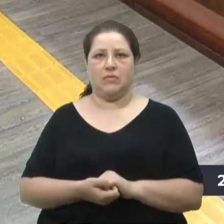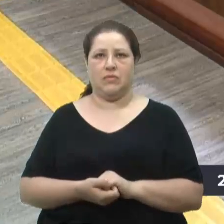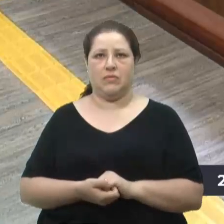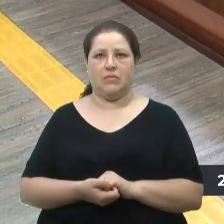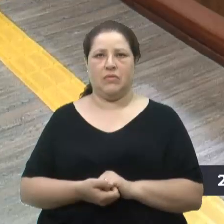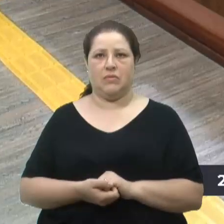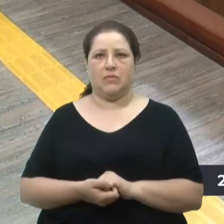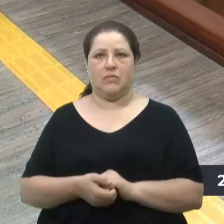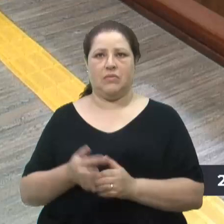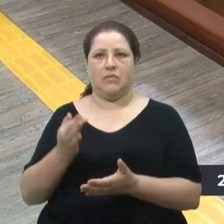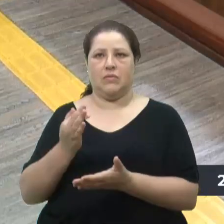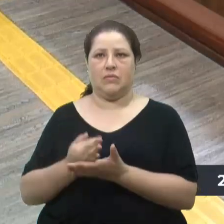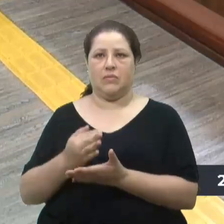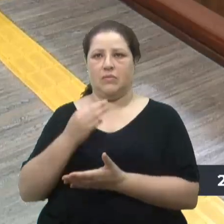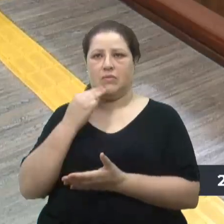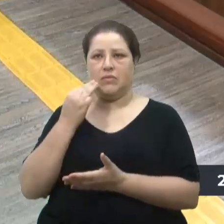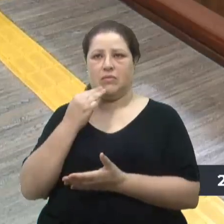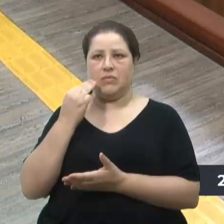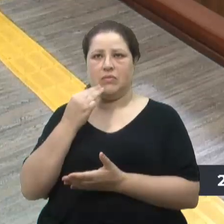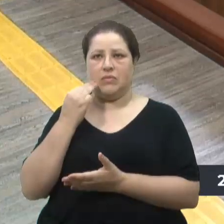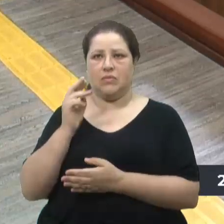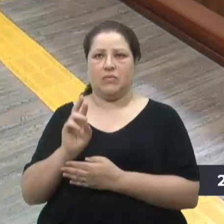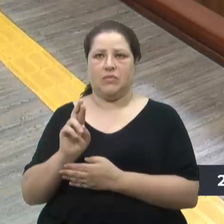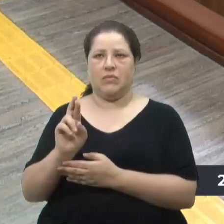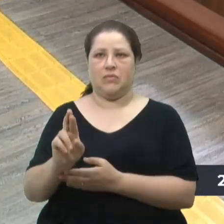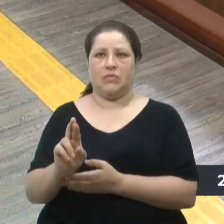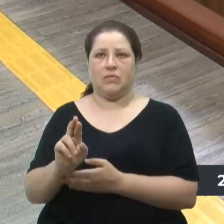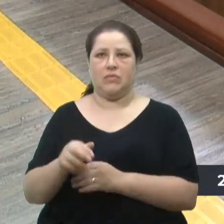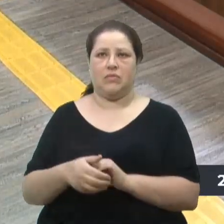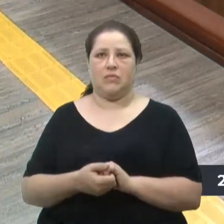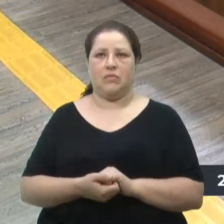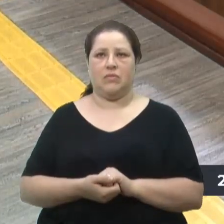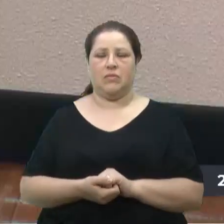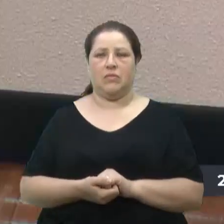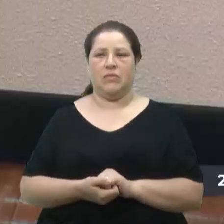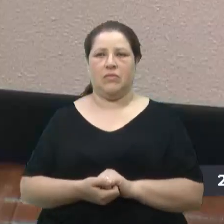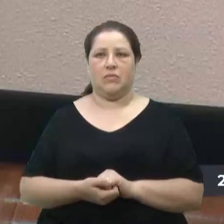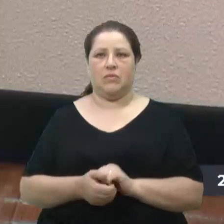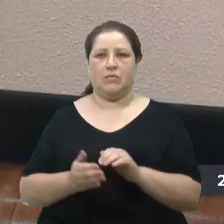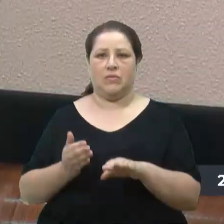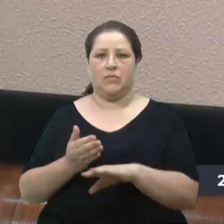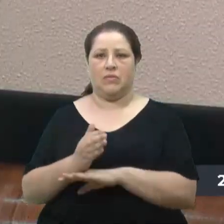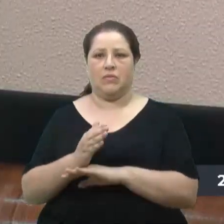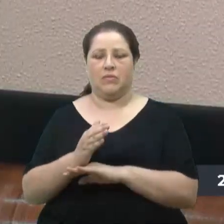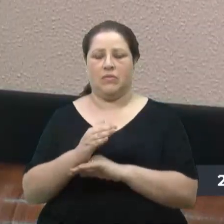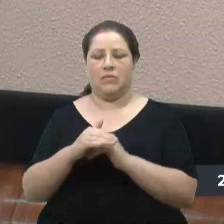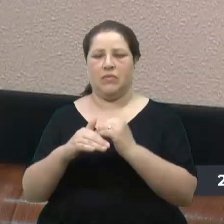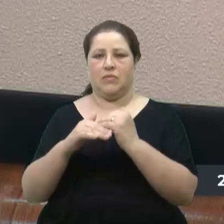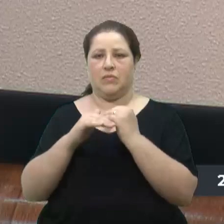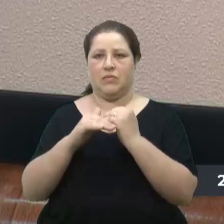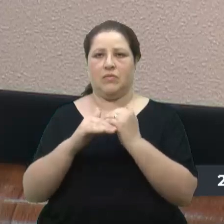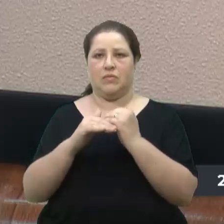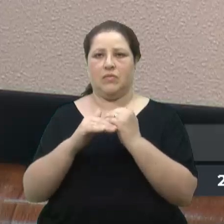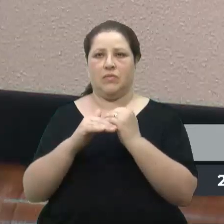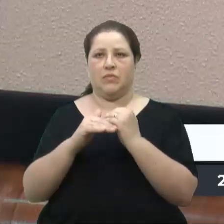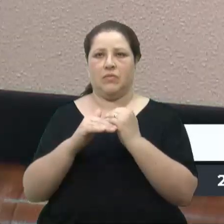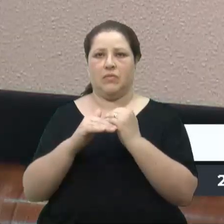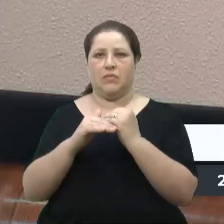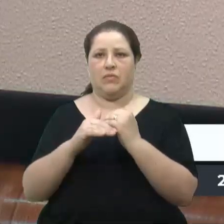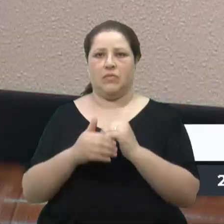Com ausência de Marisol Santos, em representação, foi aprovado por unanimidade.